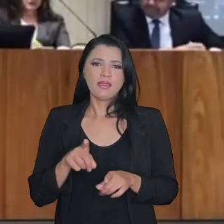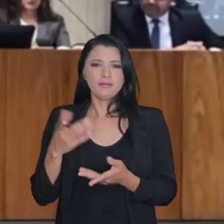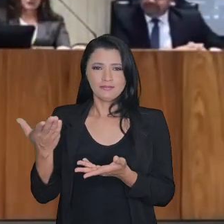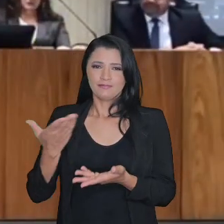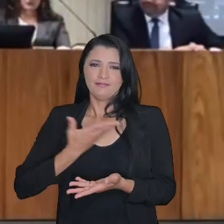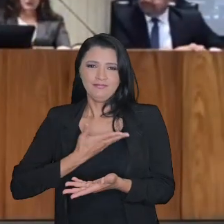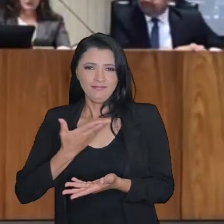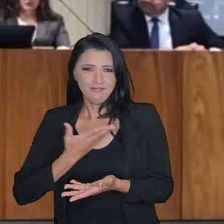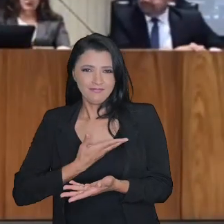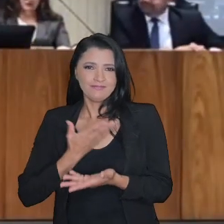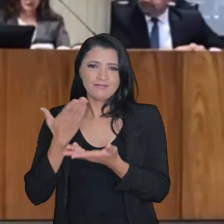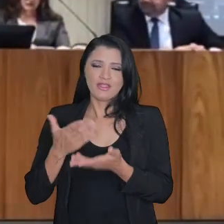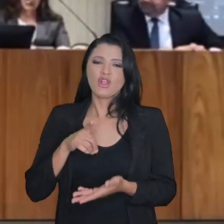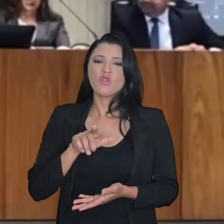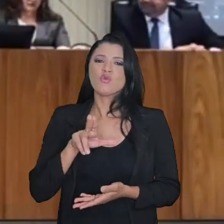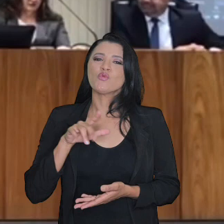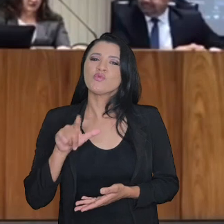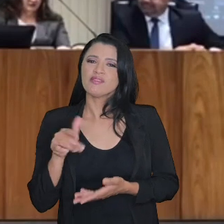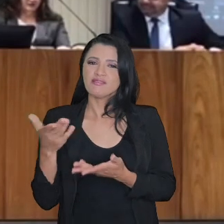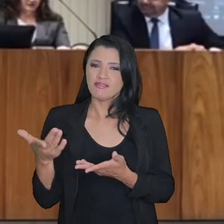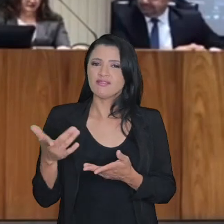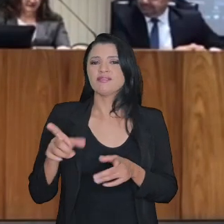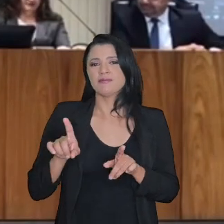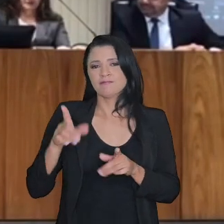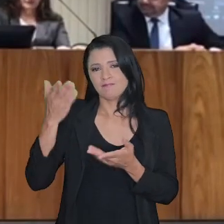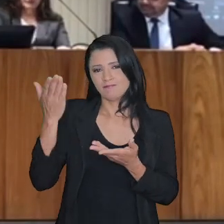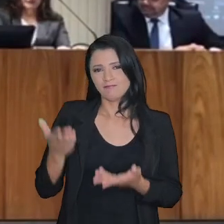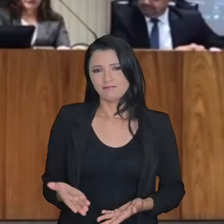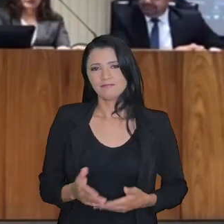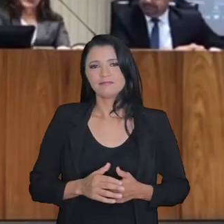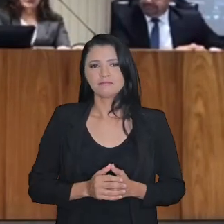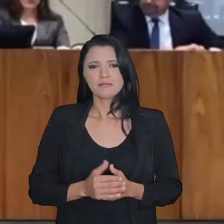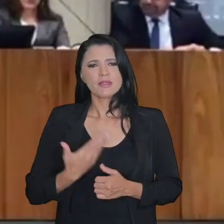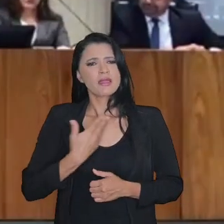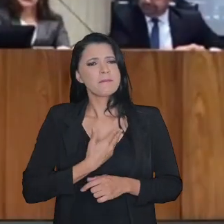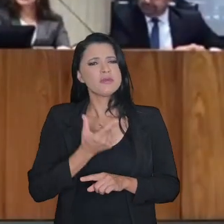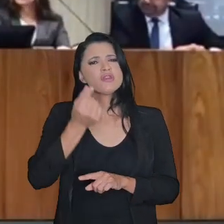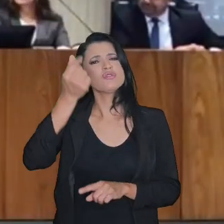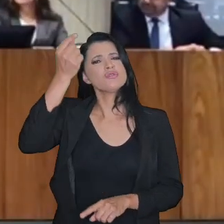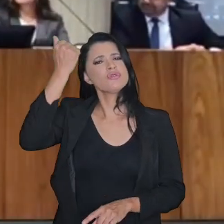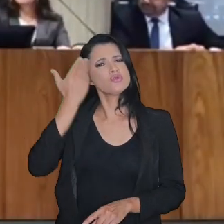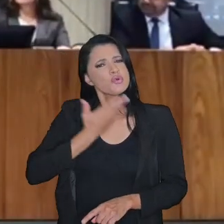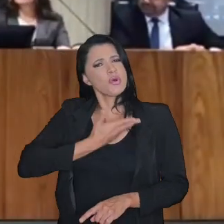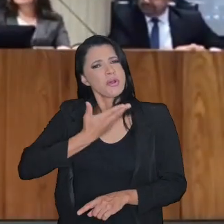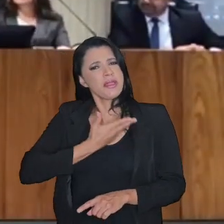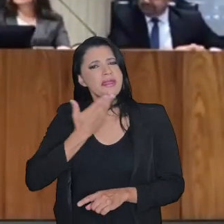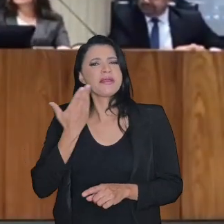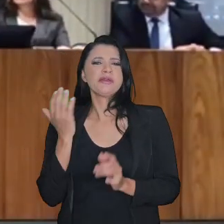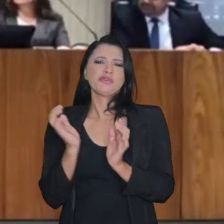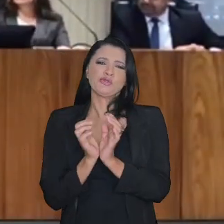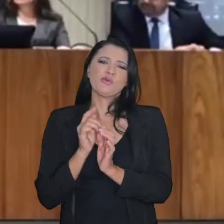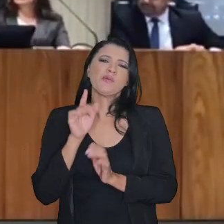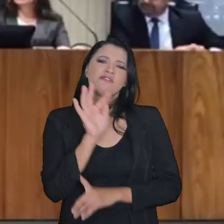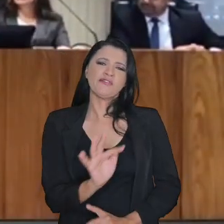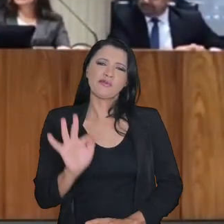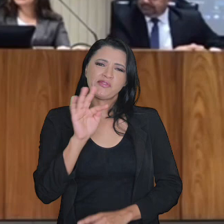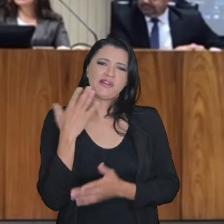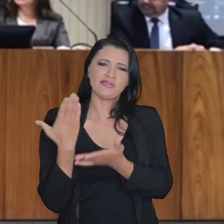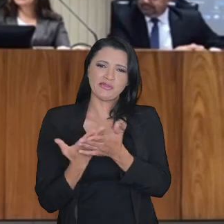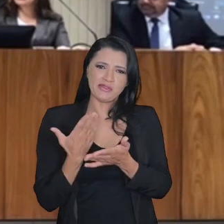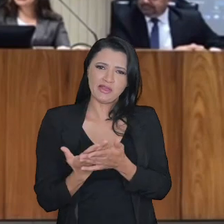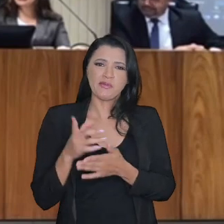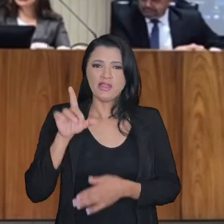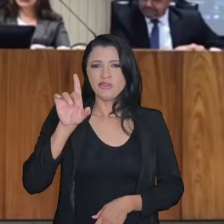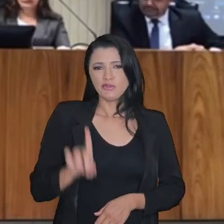de Freitas, que é amigo de longa data, colega de turma na faculdade. Ele é diretor jurídico da